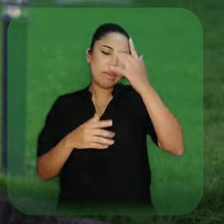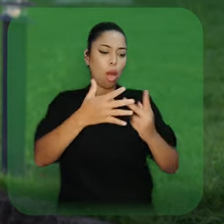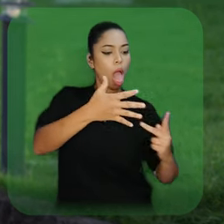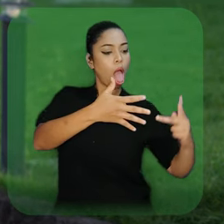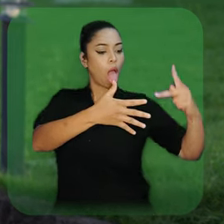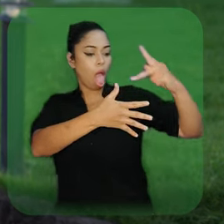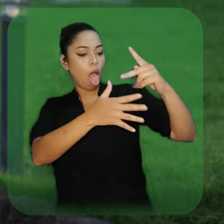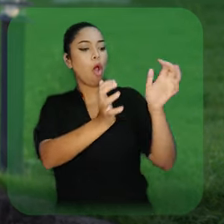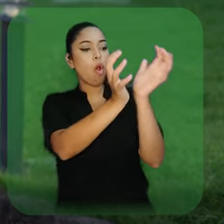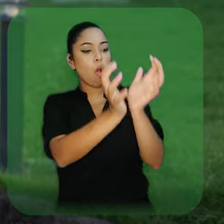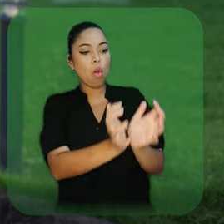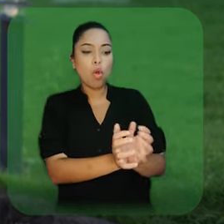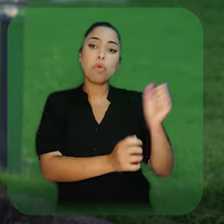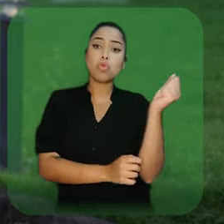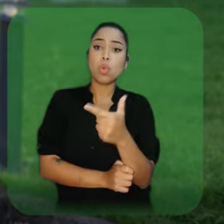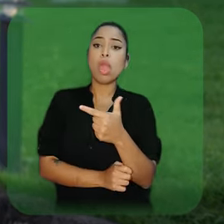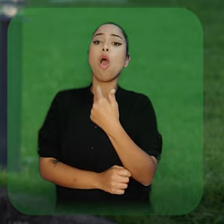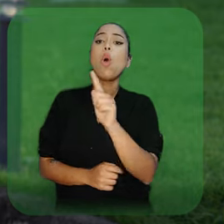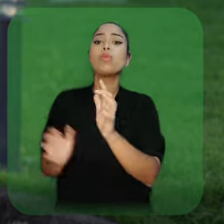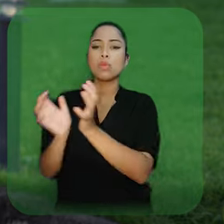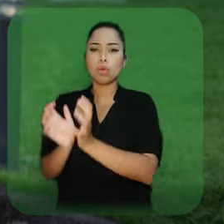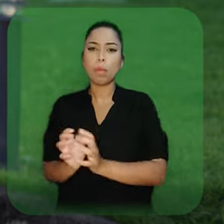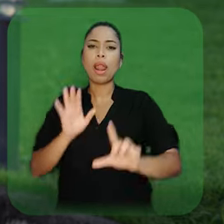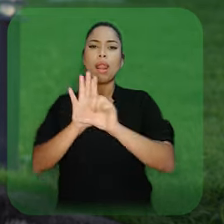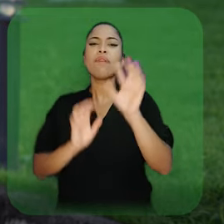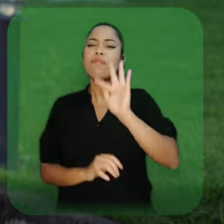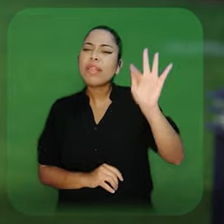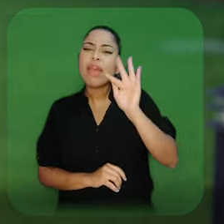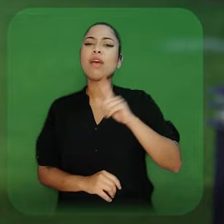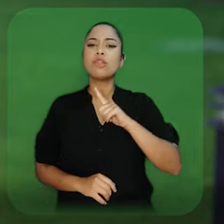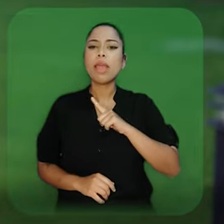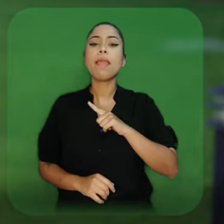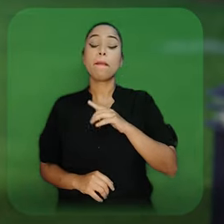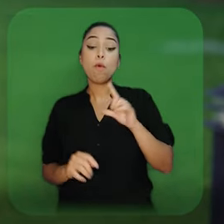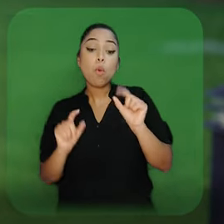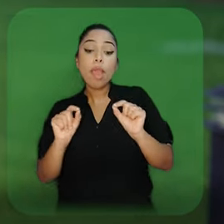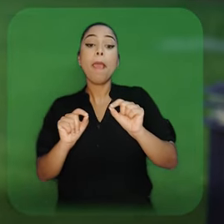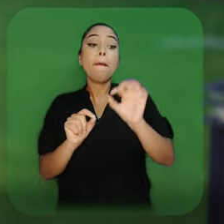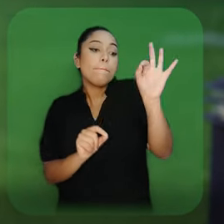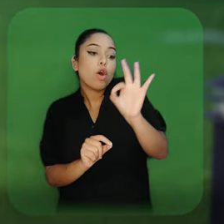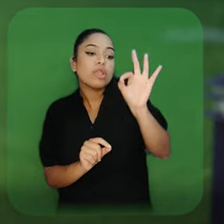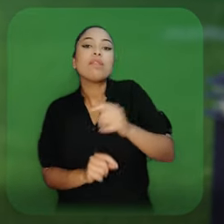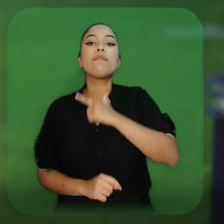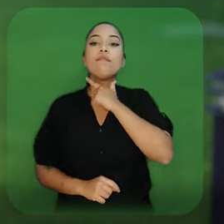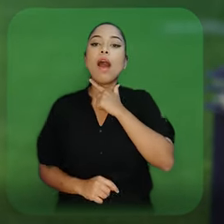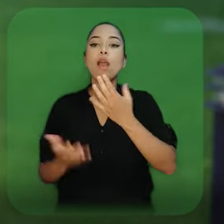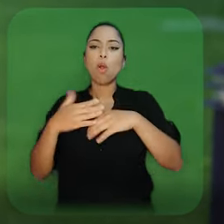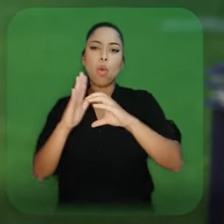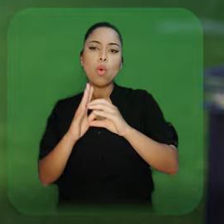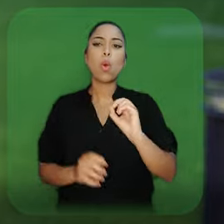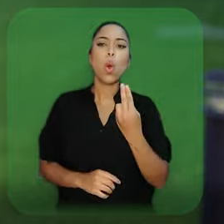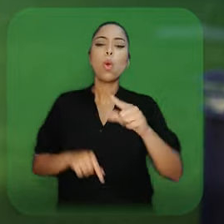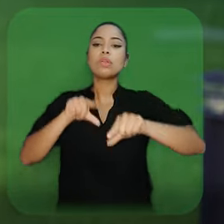sistema que privilegia determinados grupos raciais em detrimento de outros. Leis federais estabelecem que parte das vagas